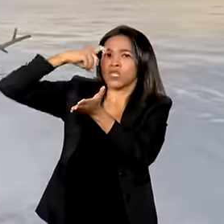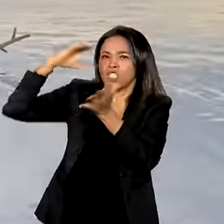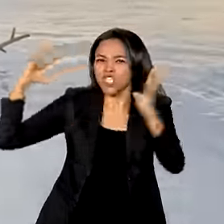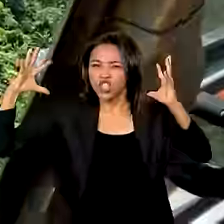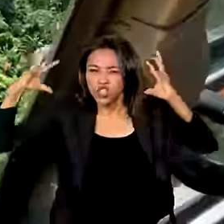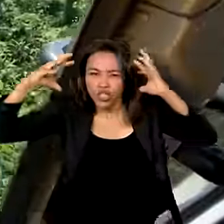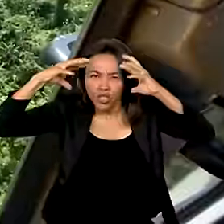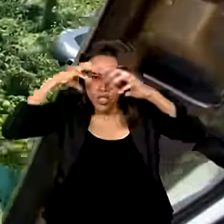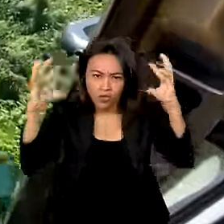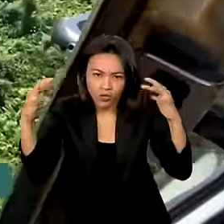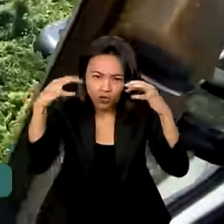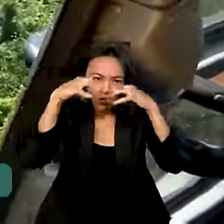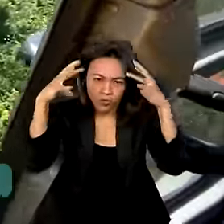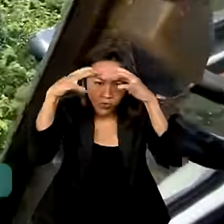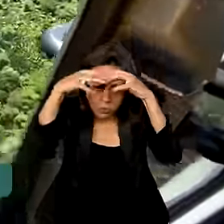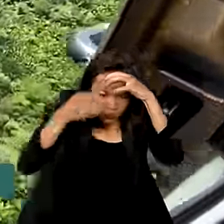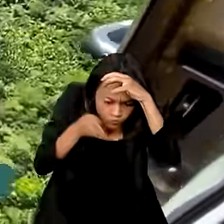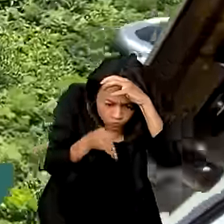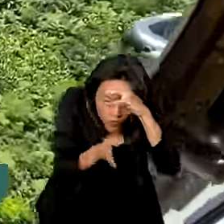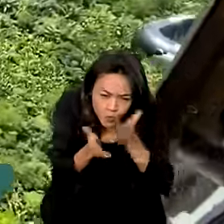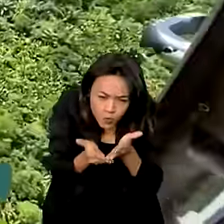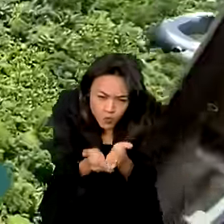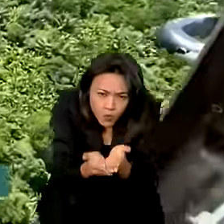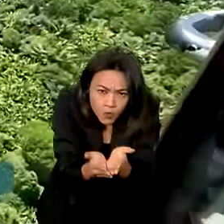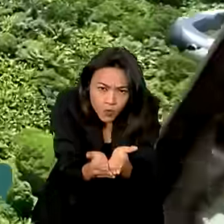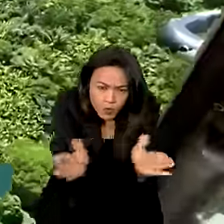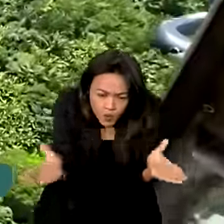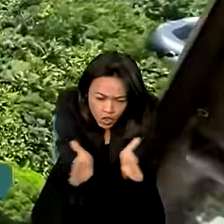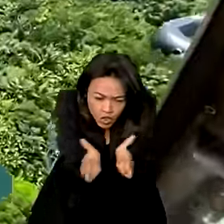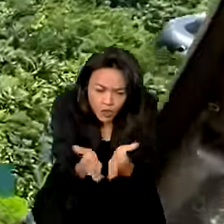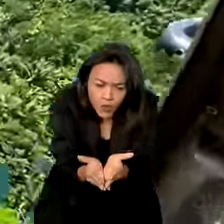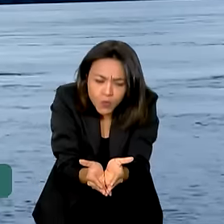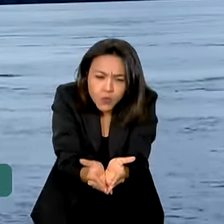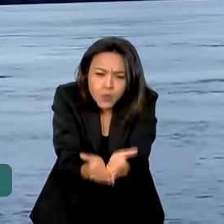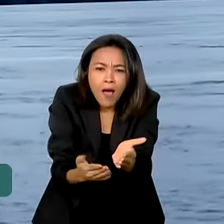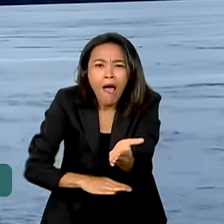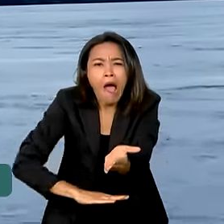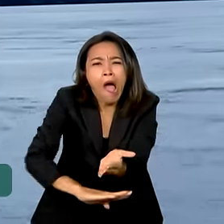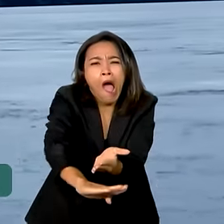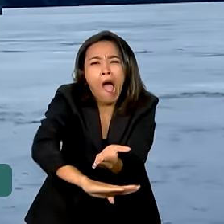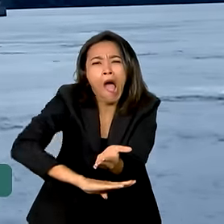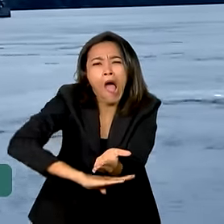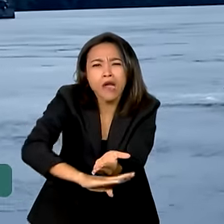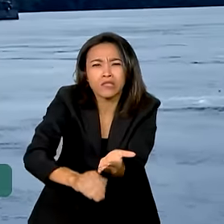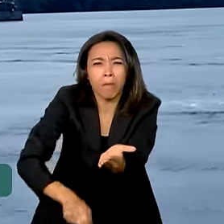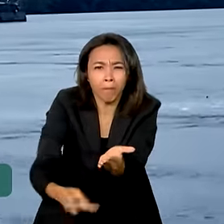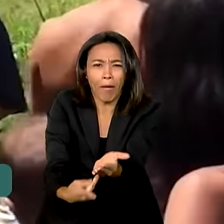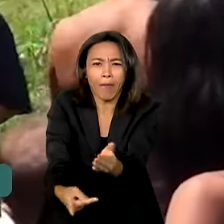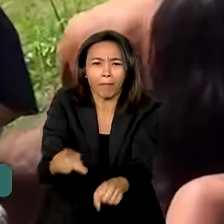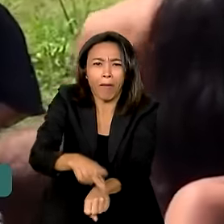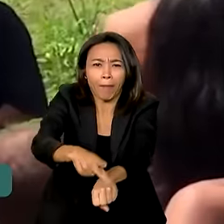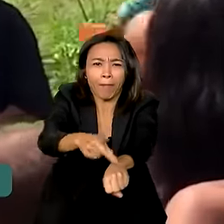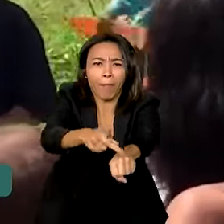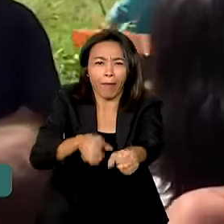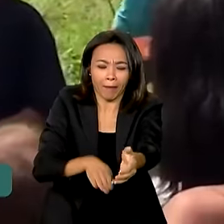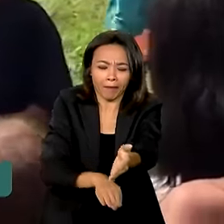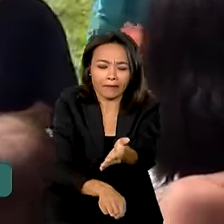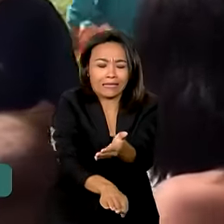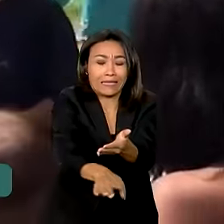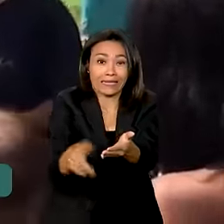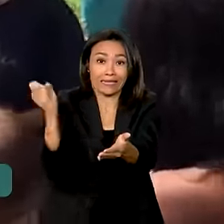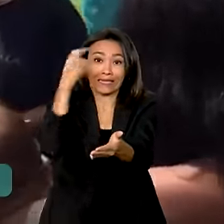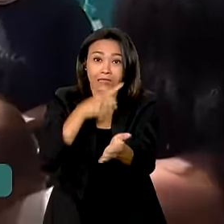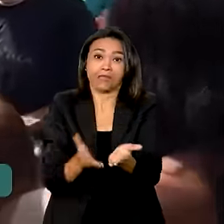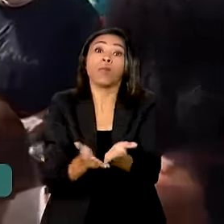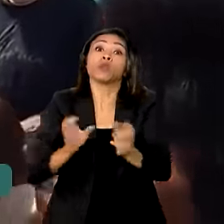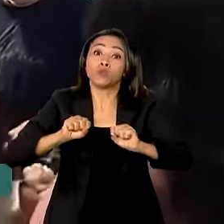fechadas, com rios sinuosos e estreitos, que além de rasos, possuem muitas pedras. Mas o esforço valeu a